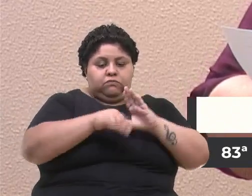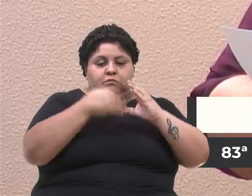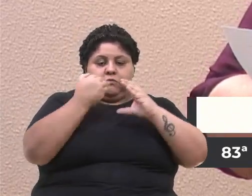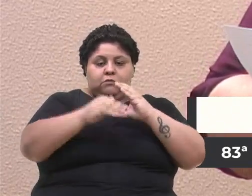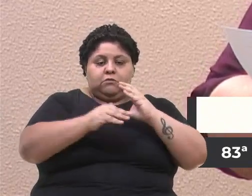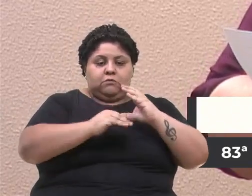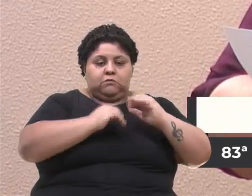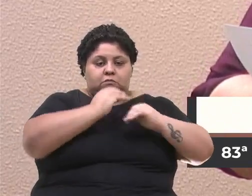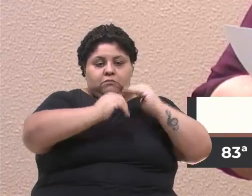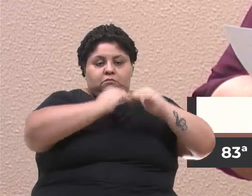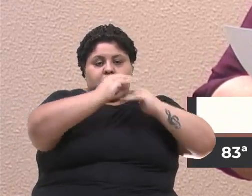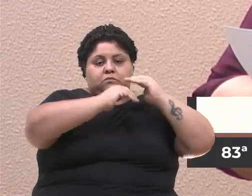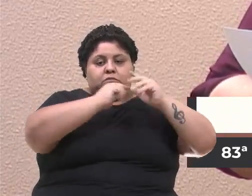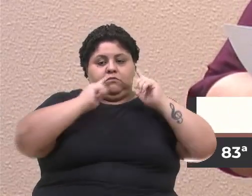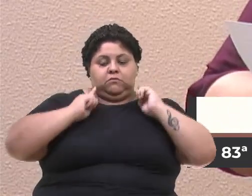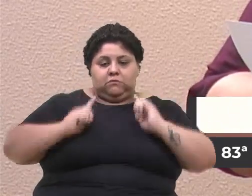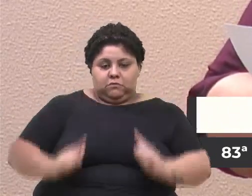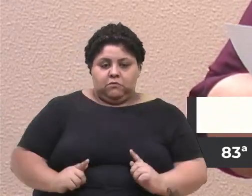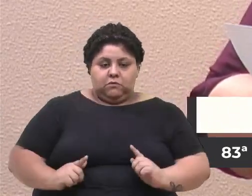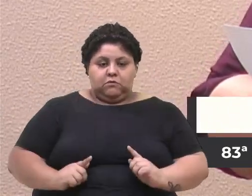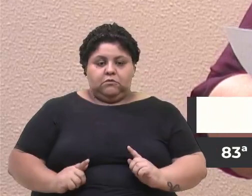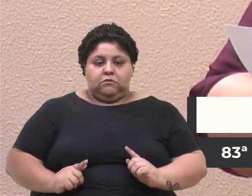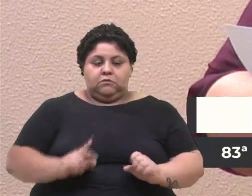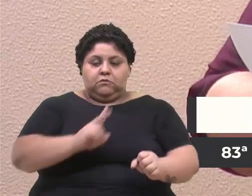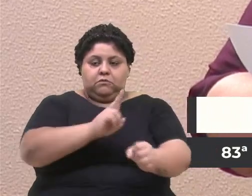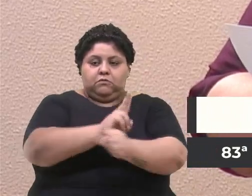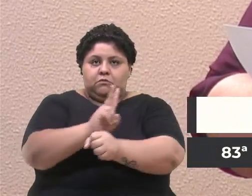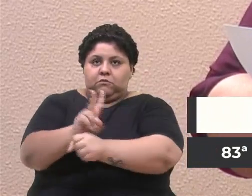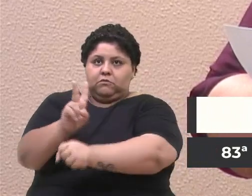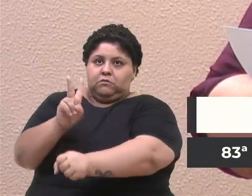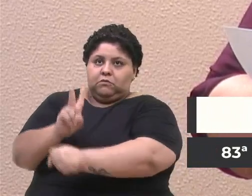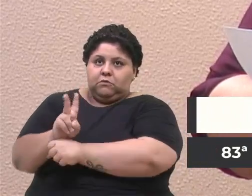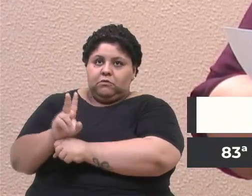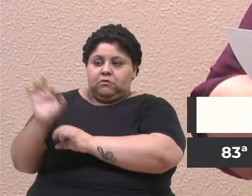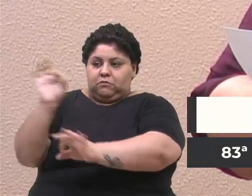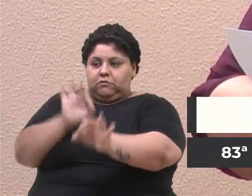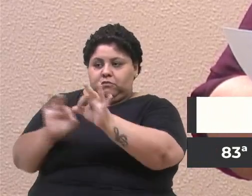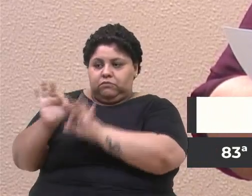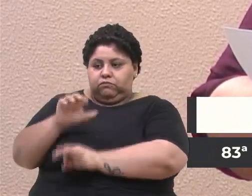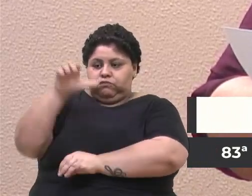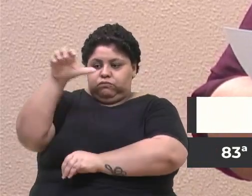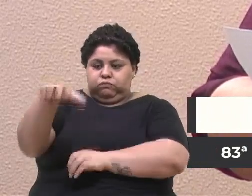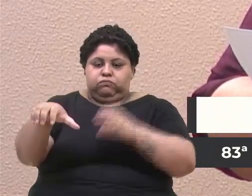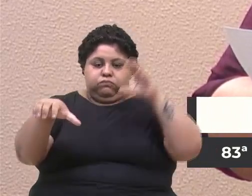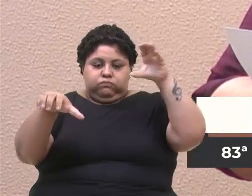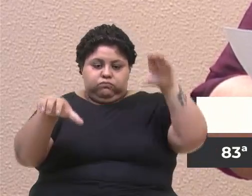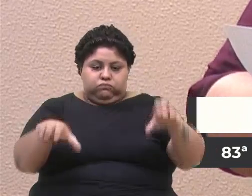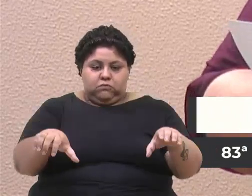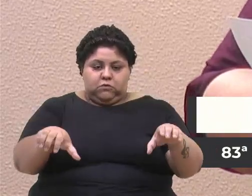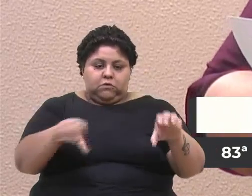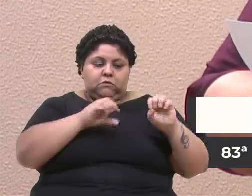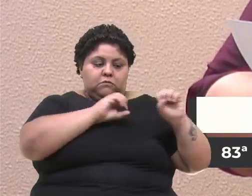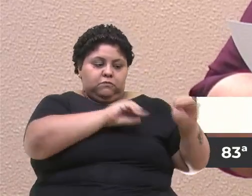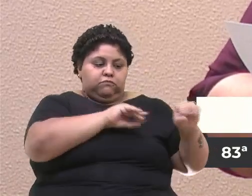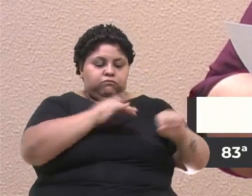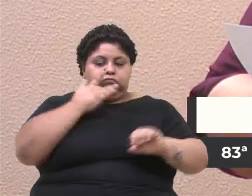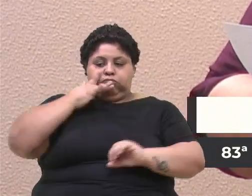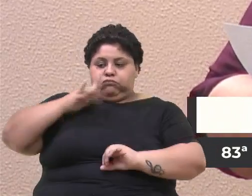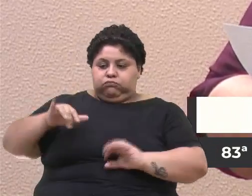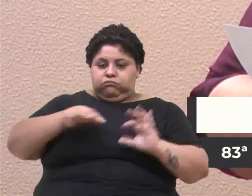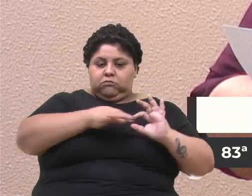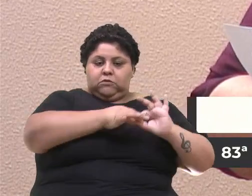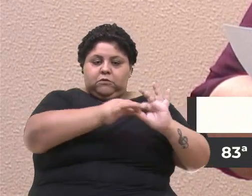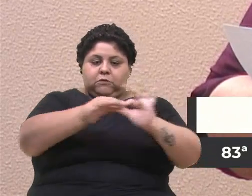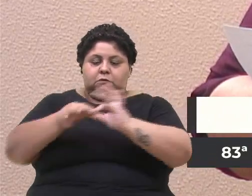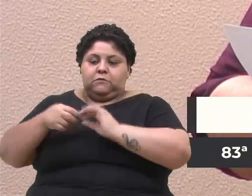gestão, operação, conservação e manutenção de unidades de educação infantil, vincula recursos para a criação de